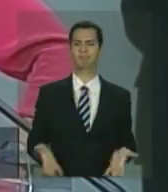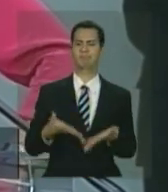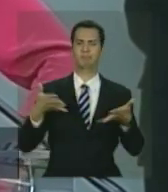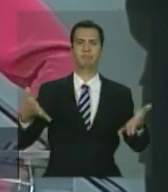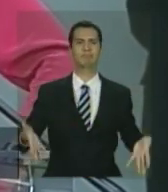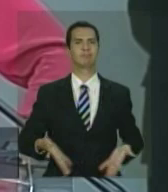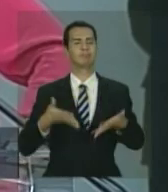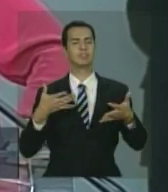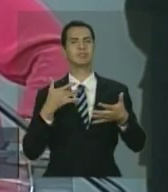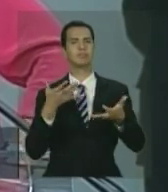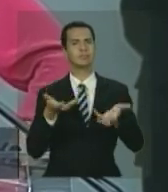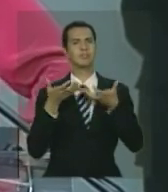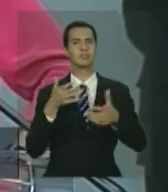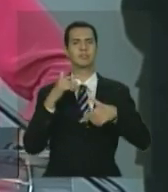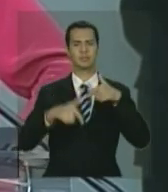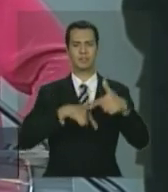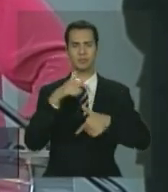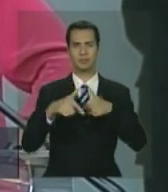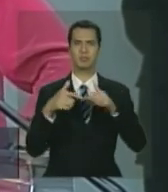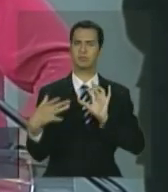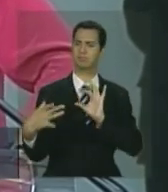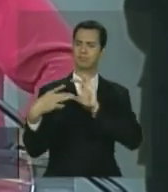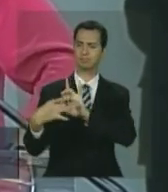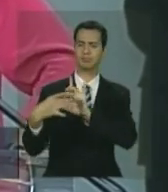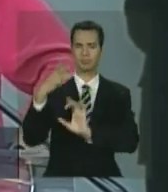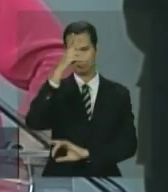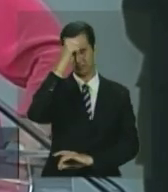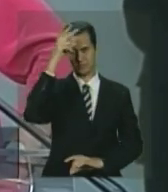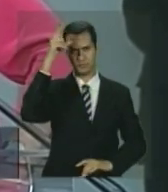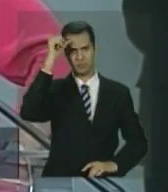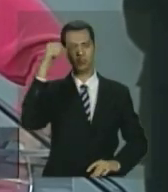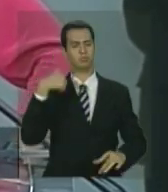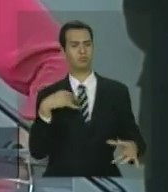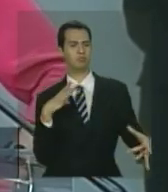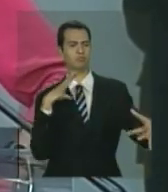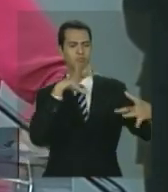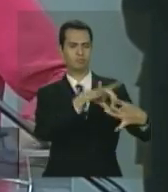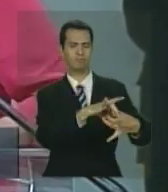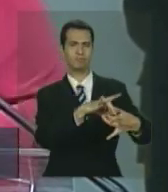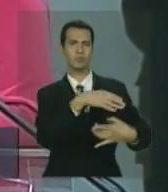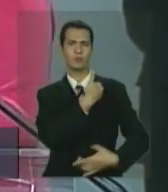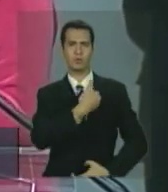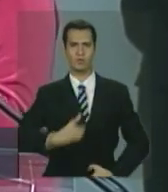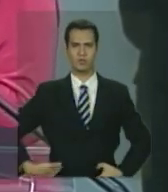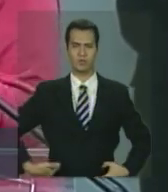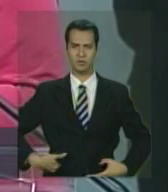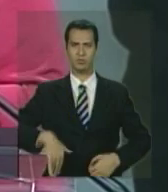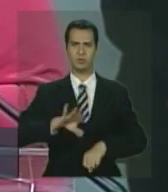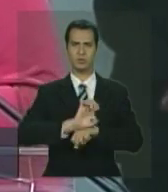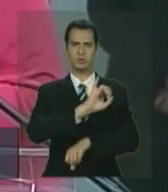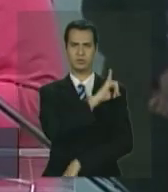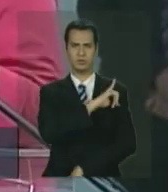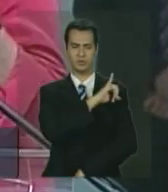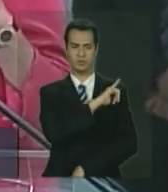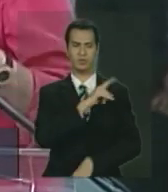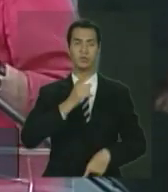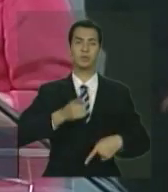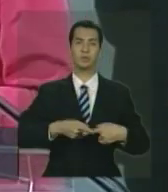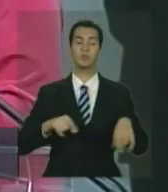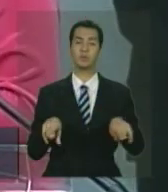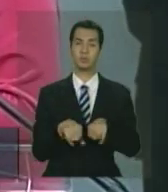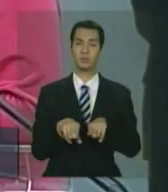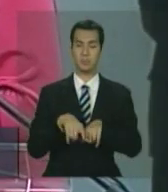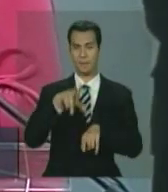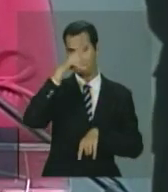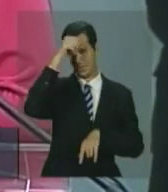trabalhar com o prefeito e com o governador. Grande estímulo. Por quê? Com os prefeitos e com